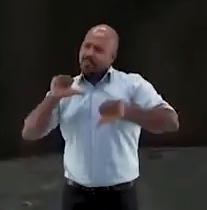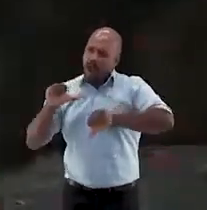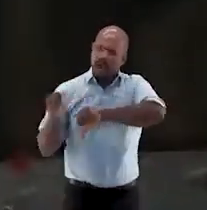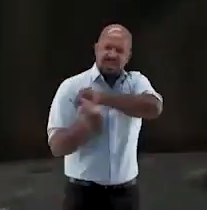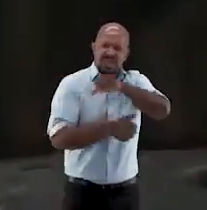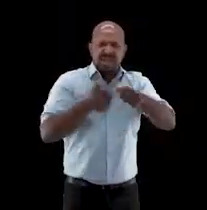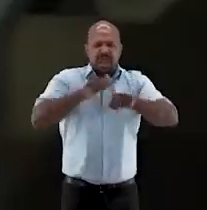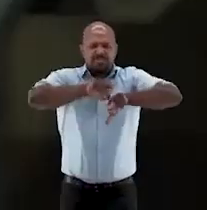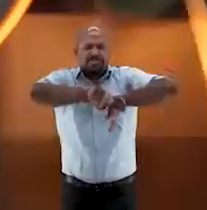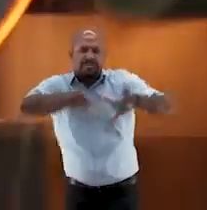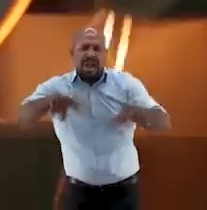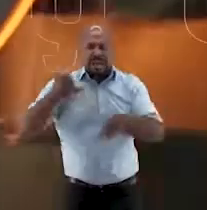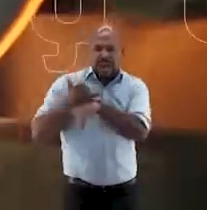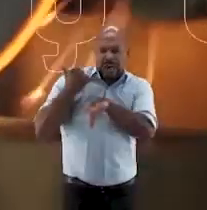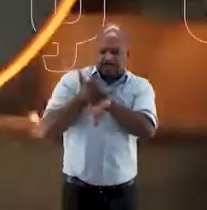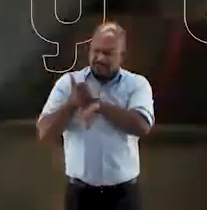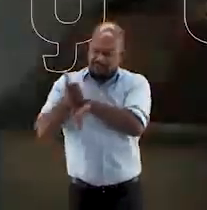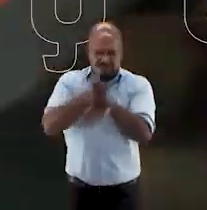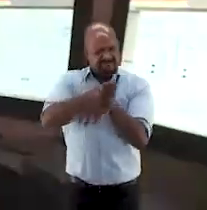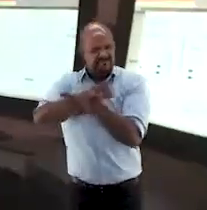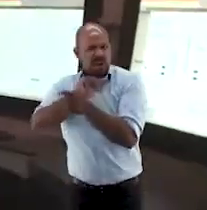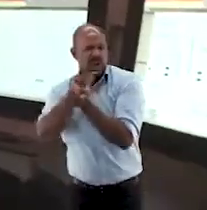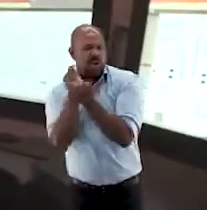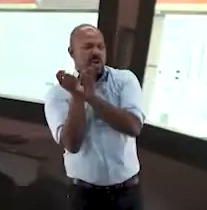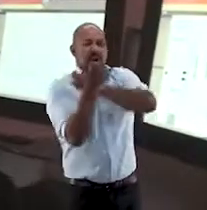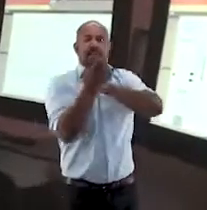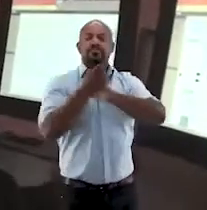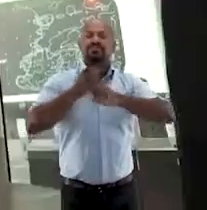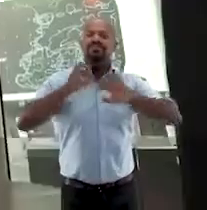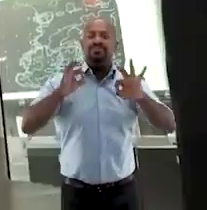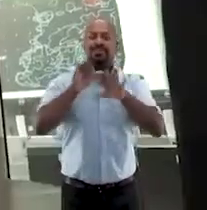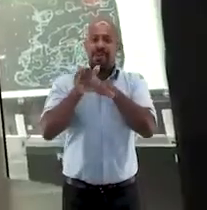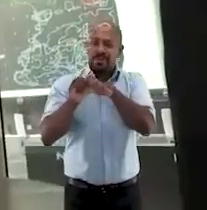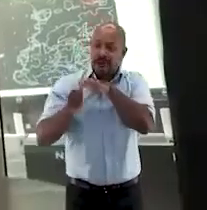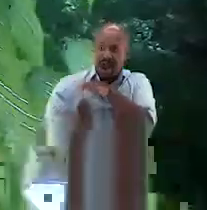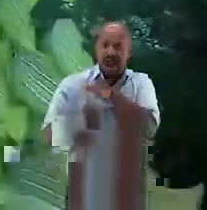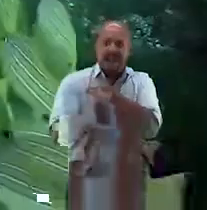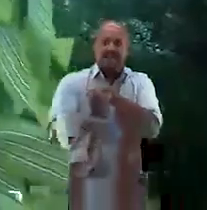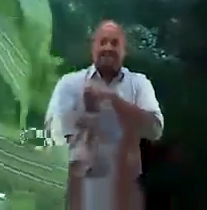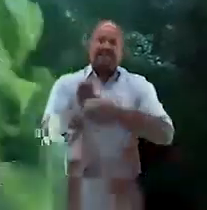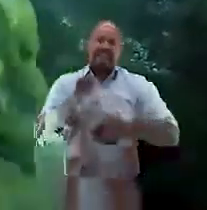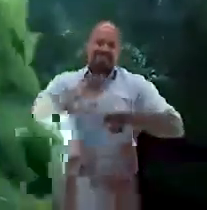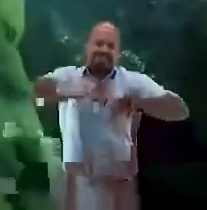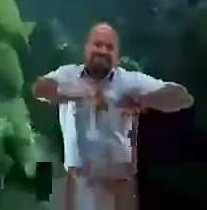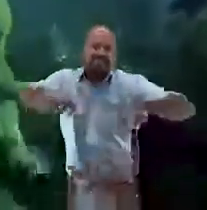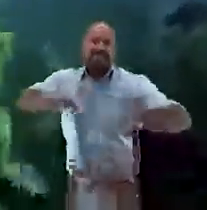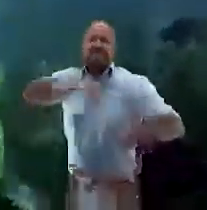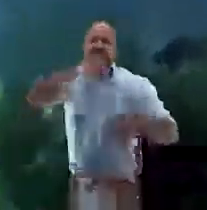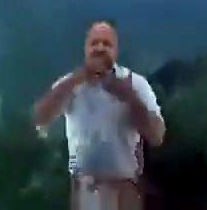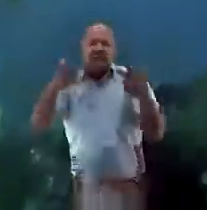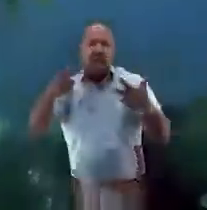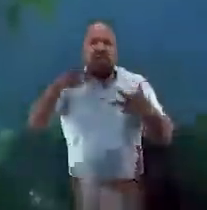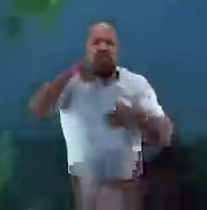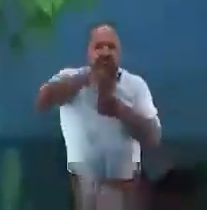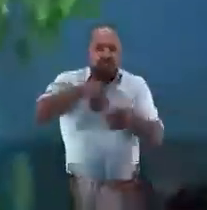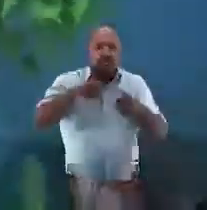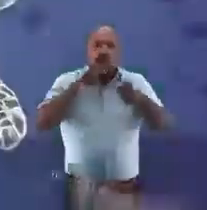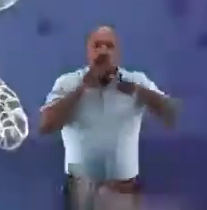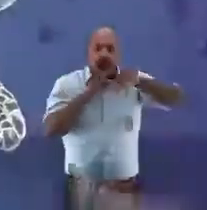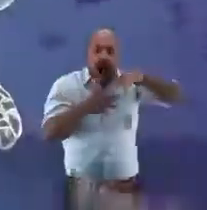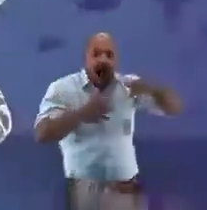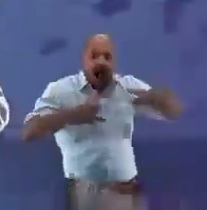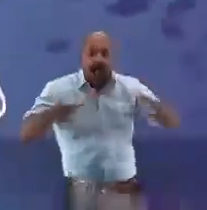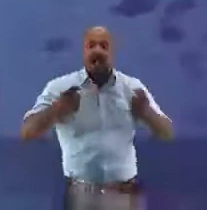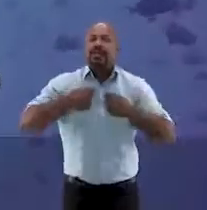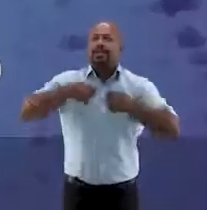milhares de toneladas de aço em modernos submarinos. A biodiversidade dos oceanos alimenta nossa